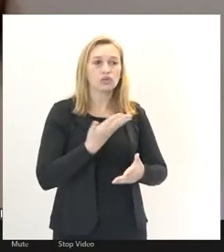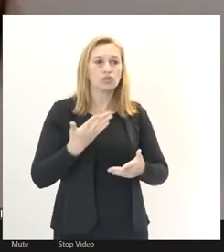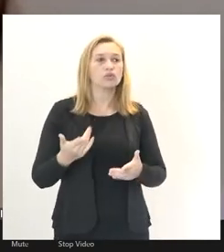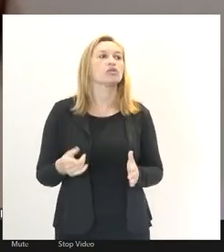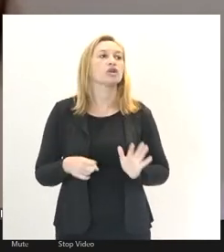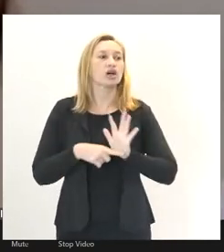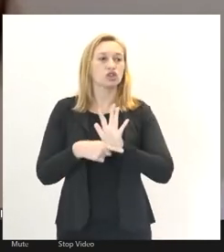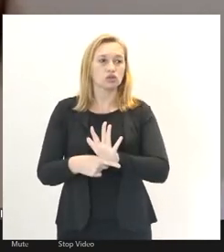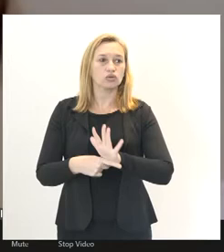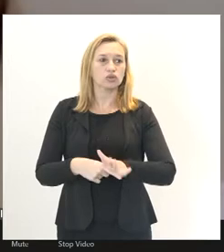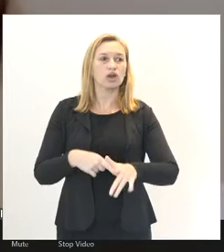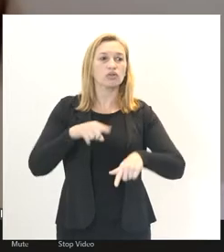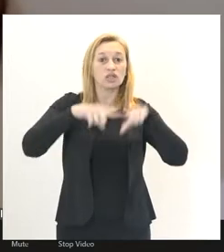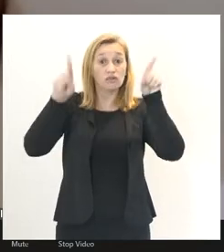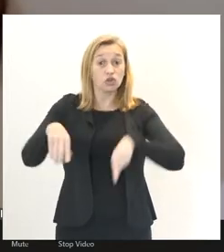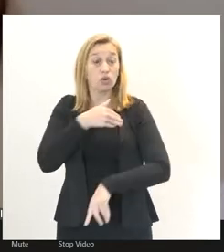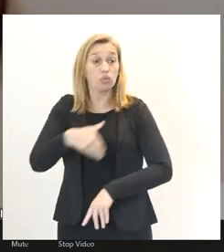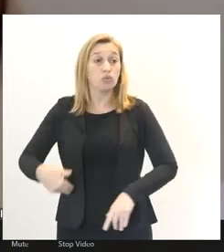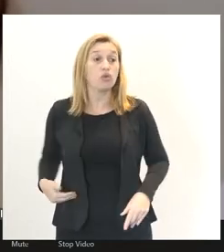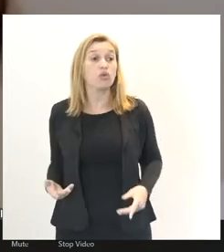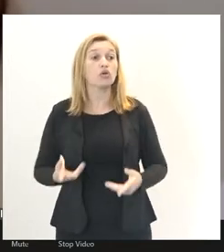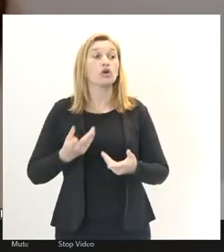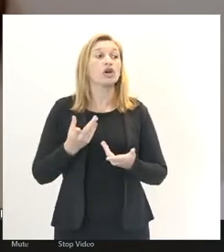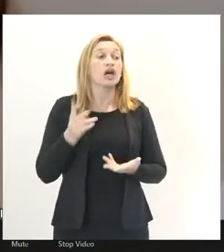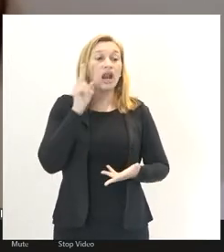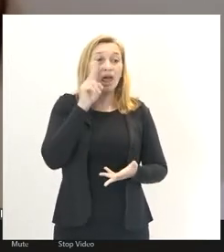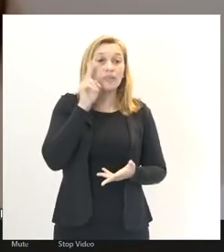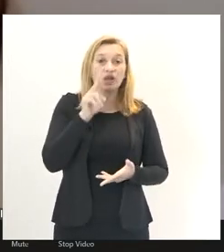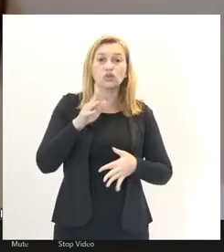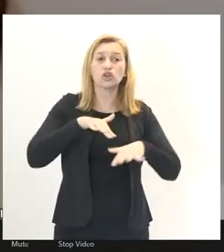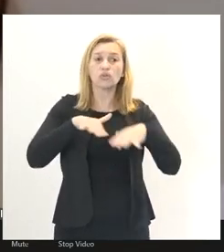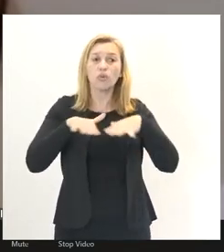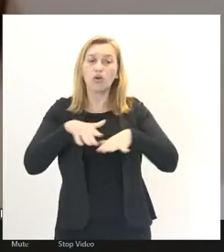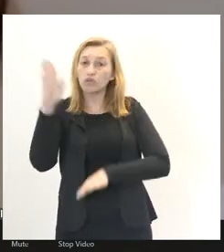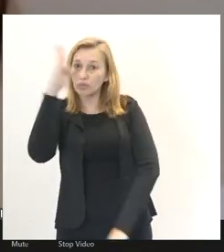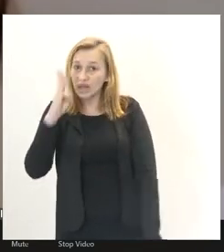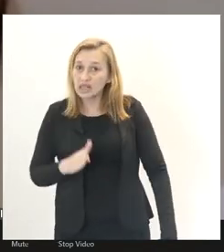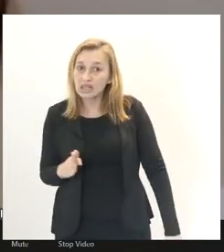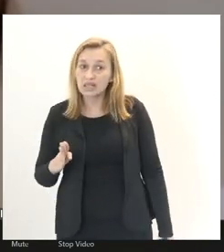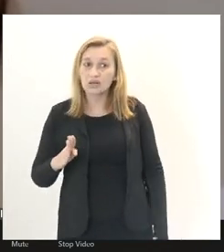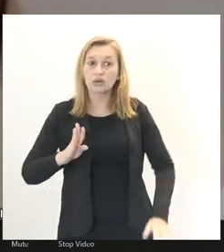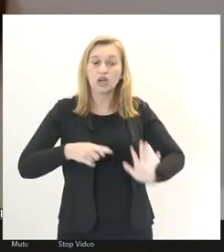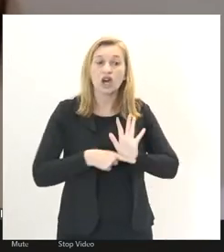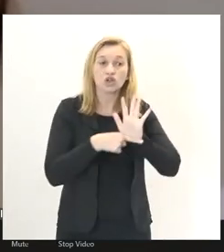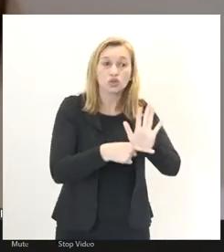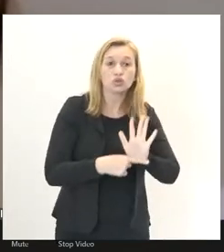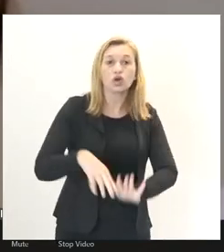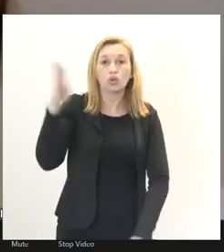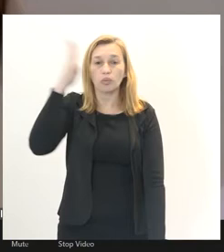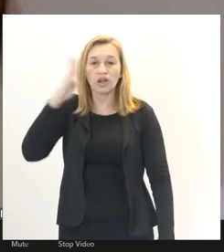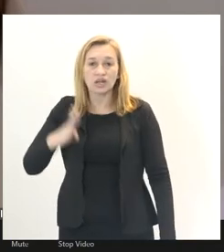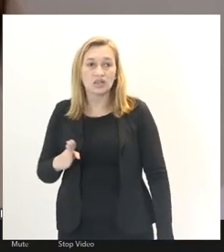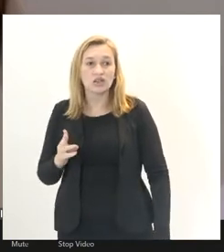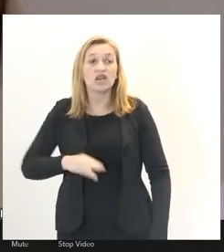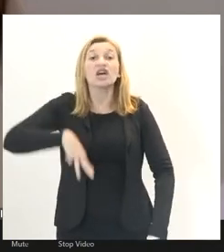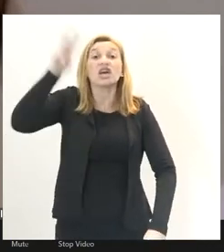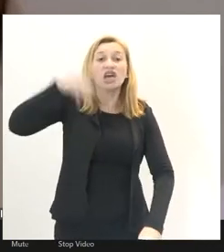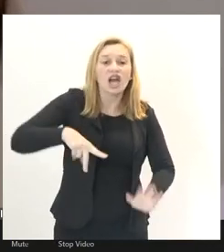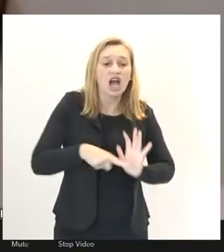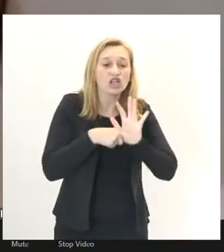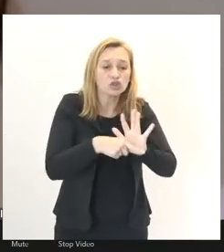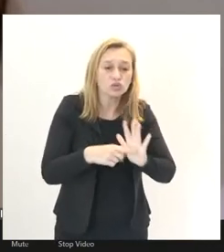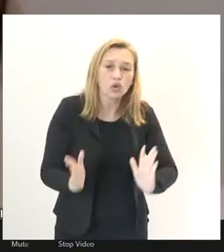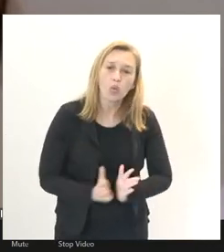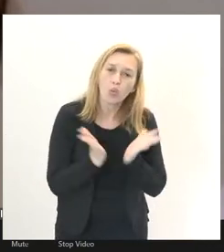público, lembrando que o que move o Brasil, o que atende o Brasil, quem atende o vulnerável, quem